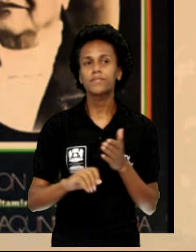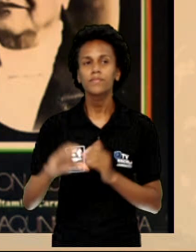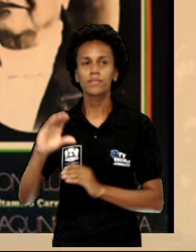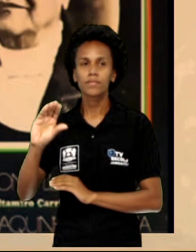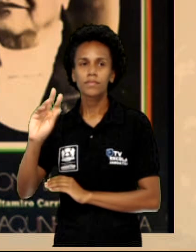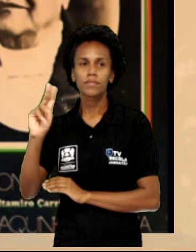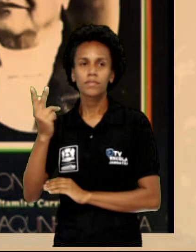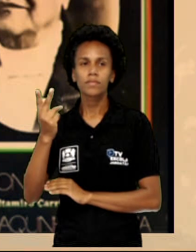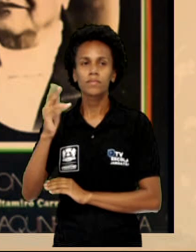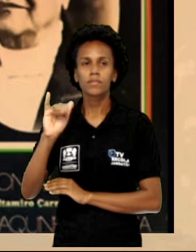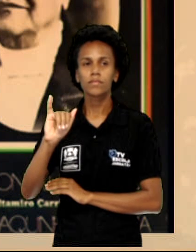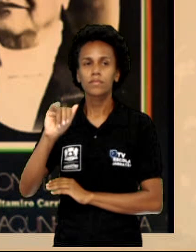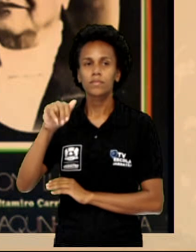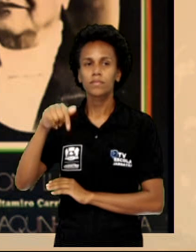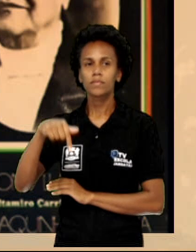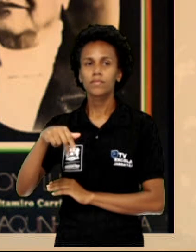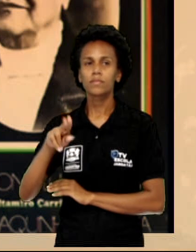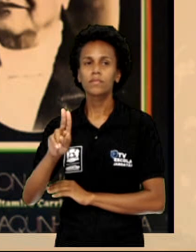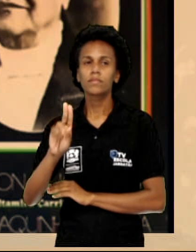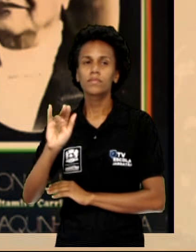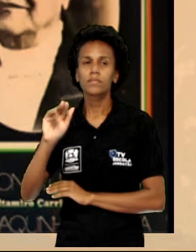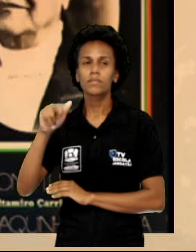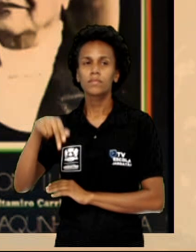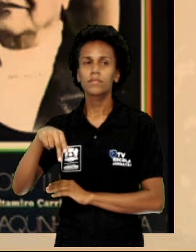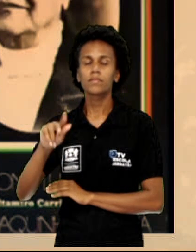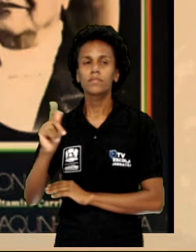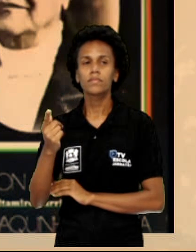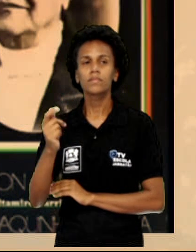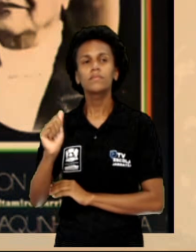das obras mais bonitas que ela tem.